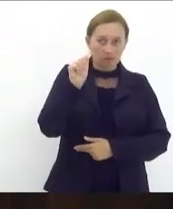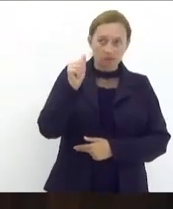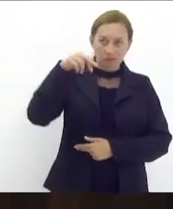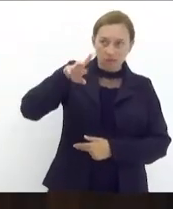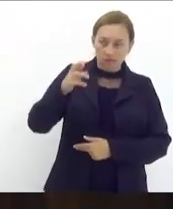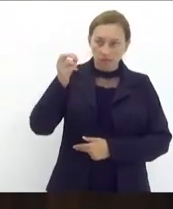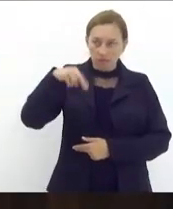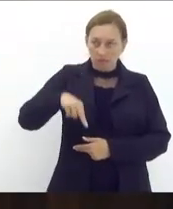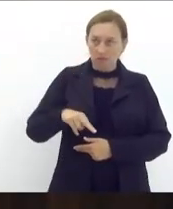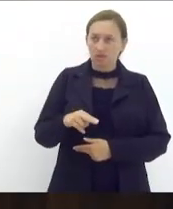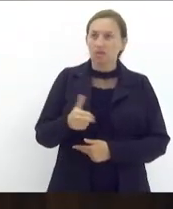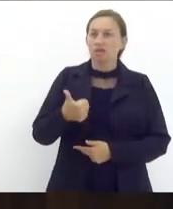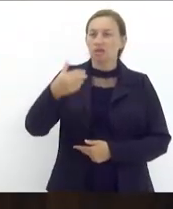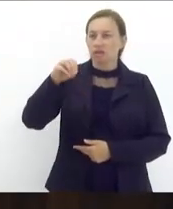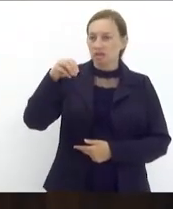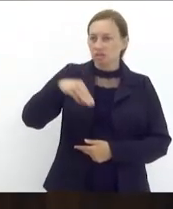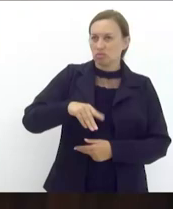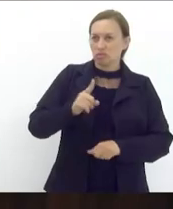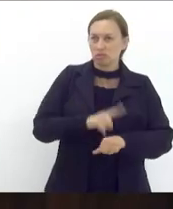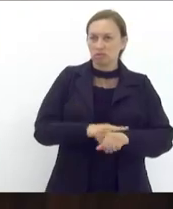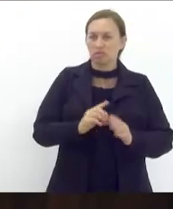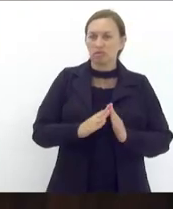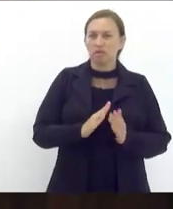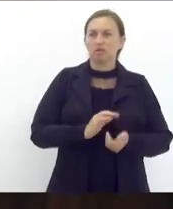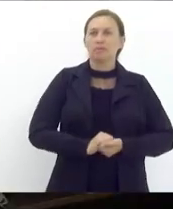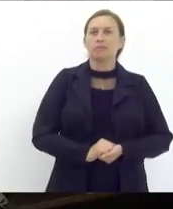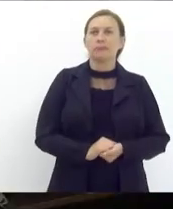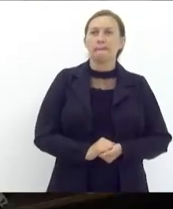vossa excelência dispõe de 10 minutos